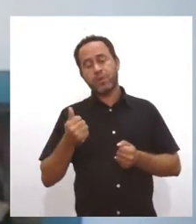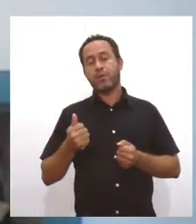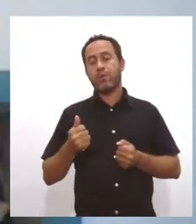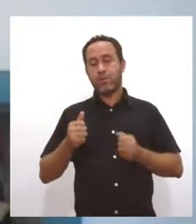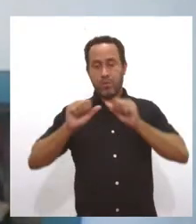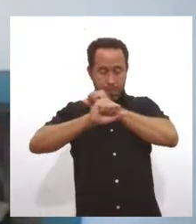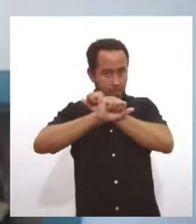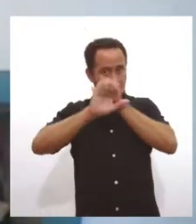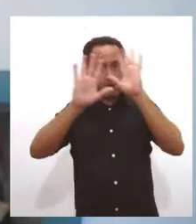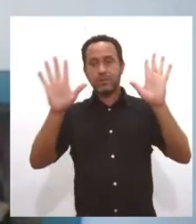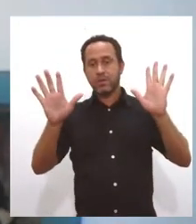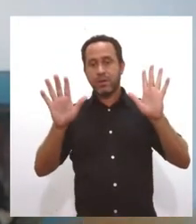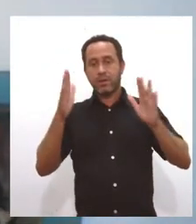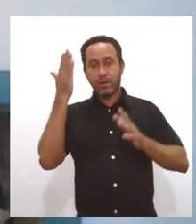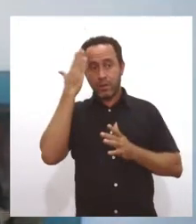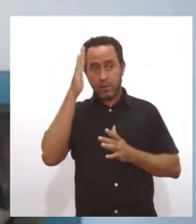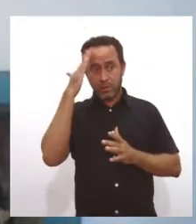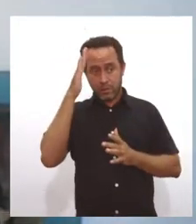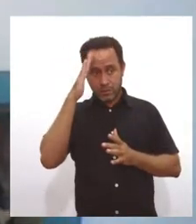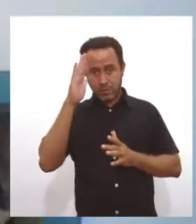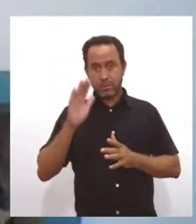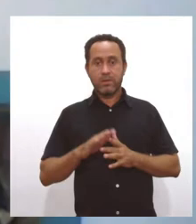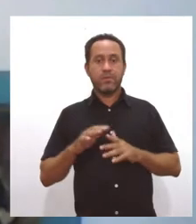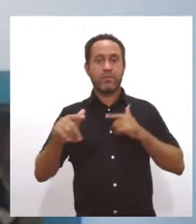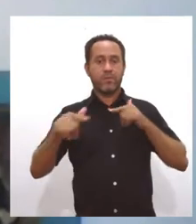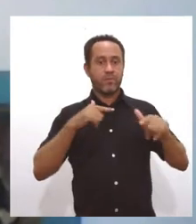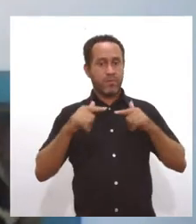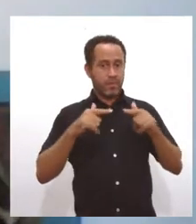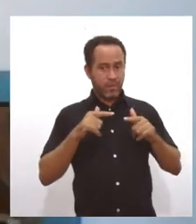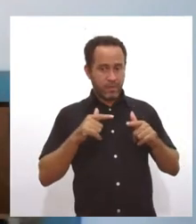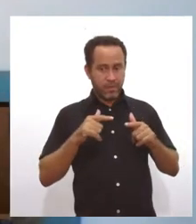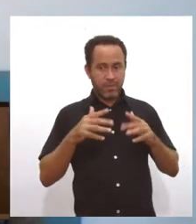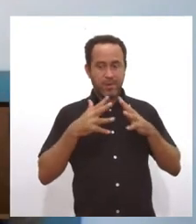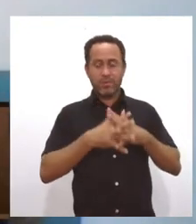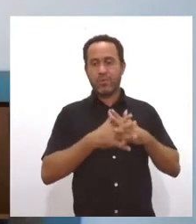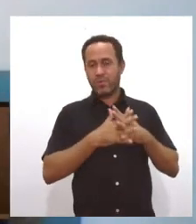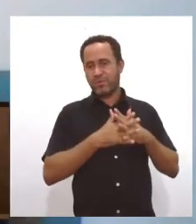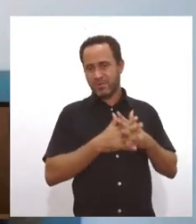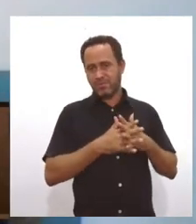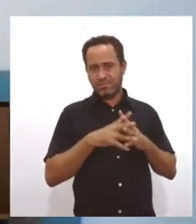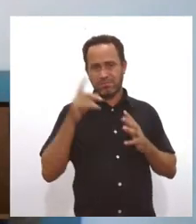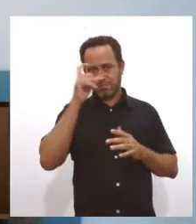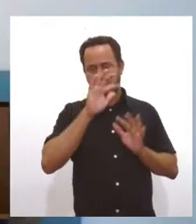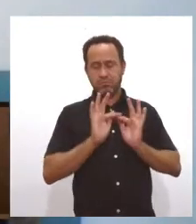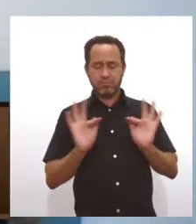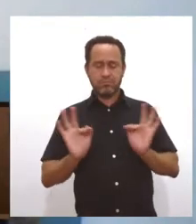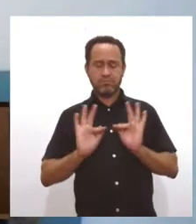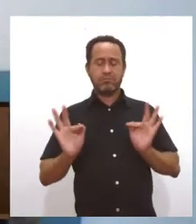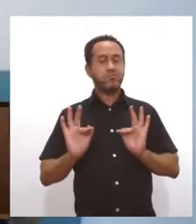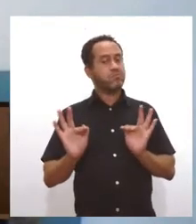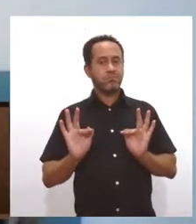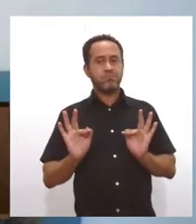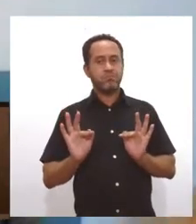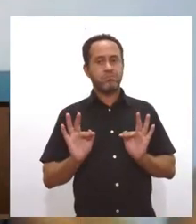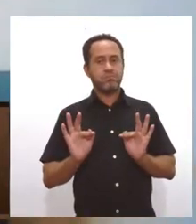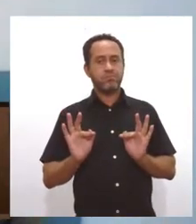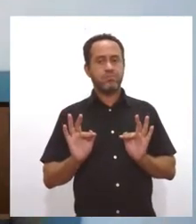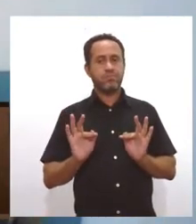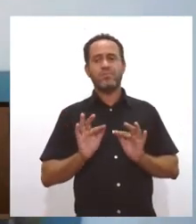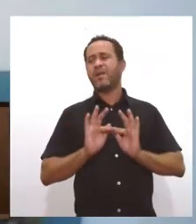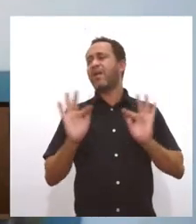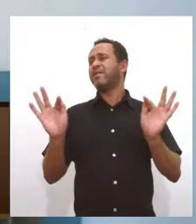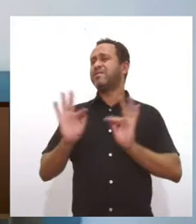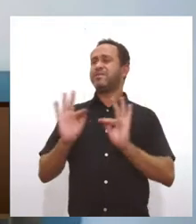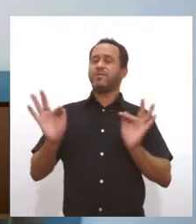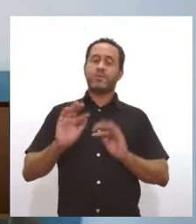né? Que a gente consiga entender que não dá para tratar de questões complexas, De forma simplificada, né? É tudo, ah, é simples,